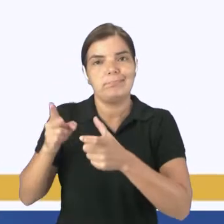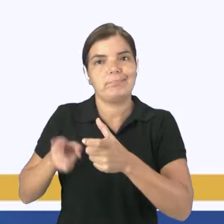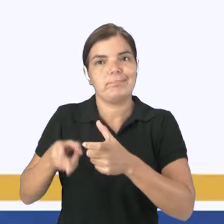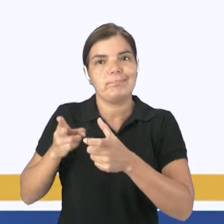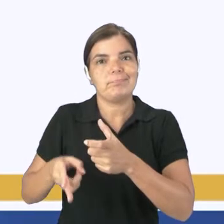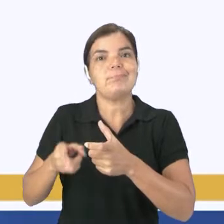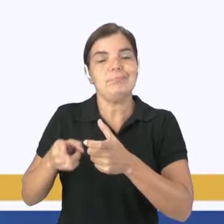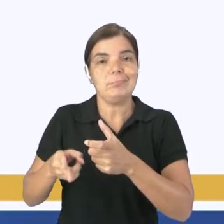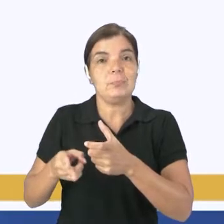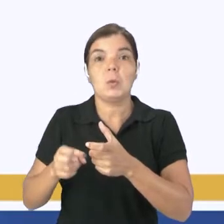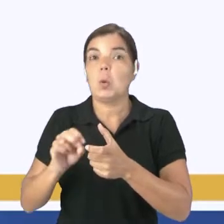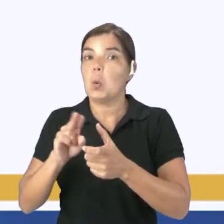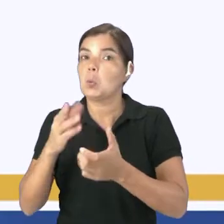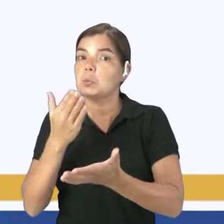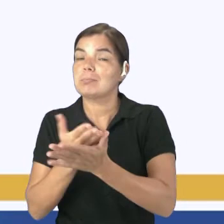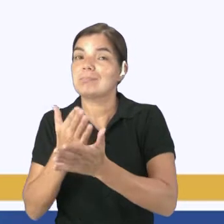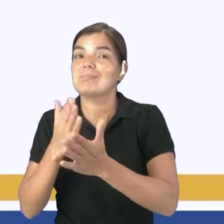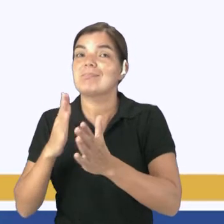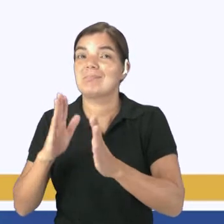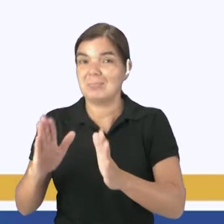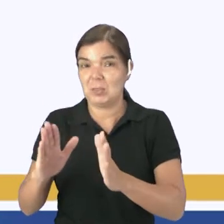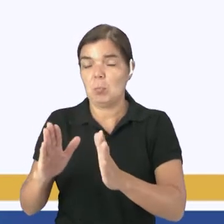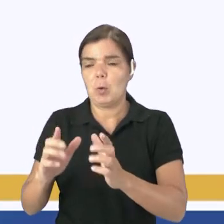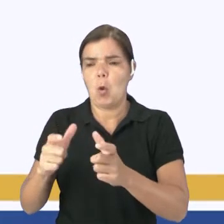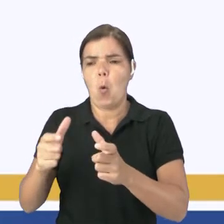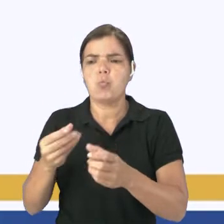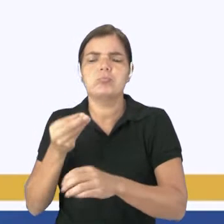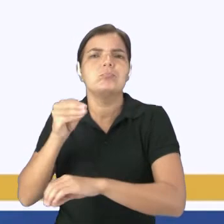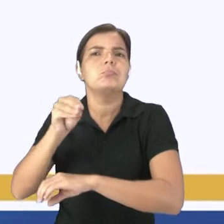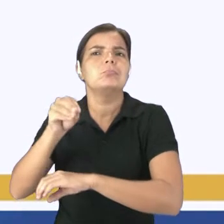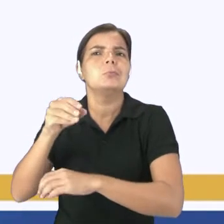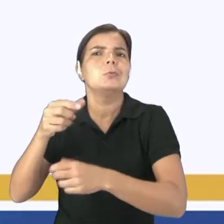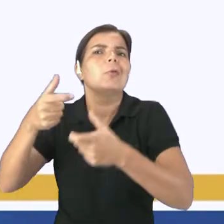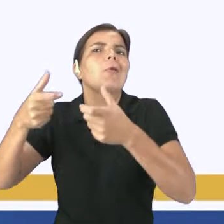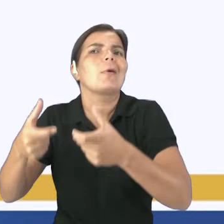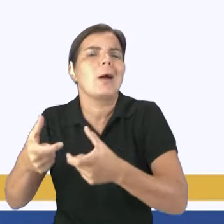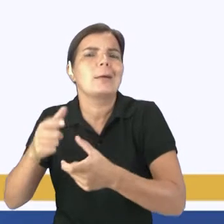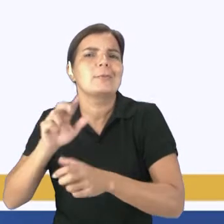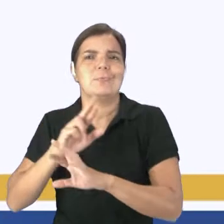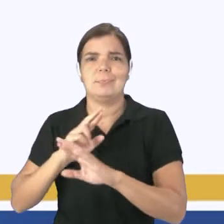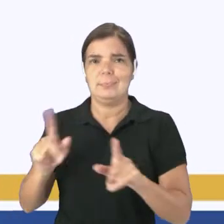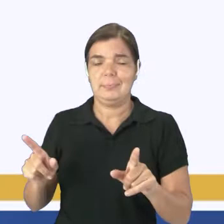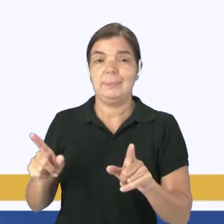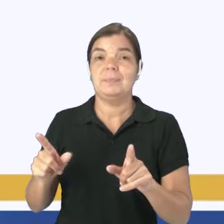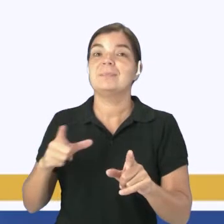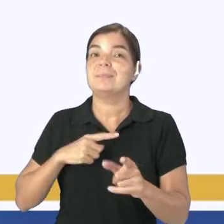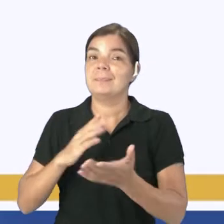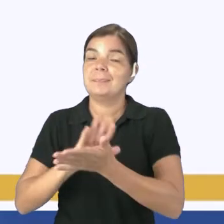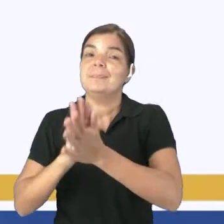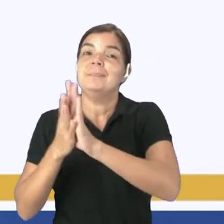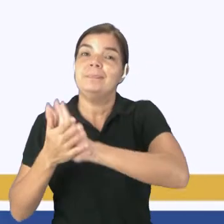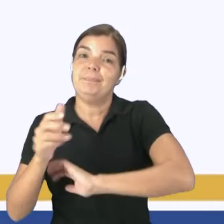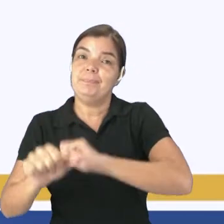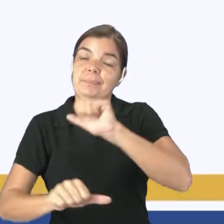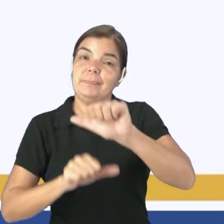ou quando ele acaba introduzindo uma espécie diferente, uma área que não tem nada a ver com ela, ele vai acabar modificando toda aquela região,